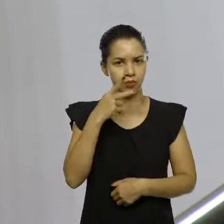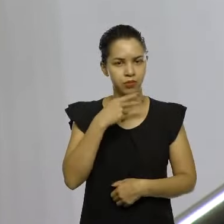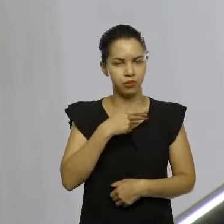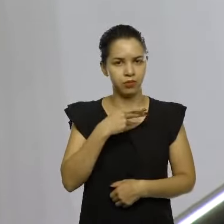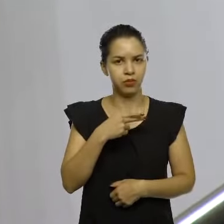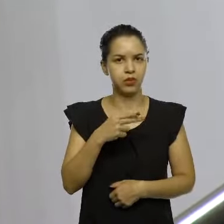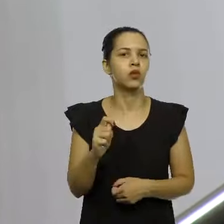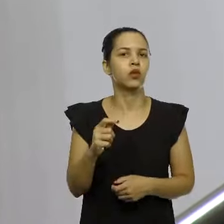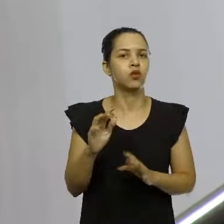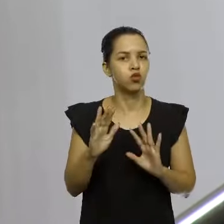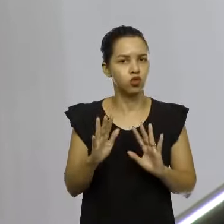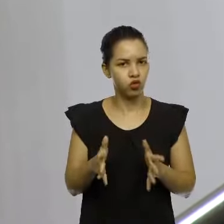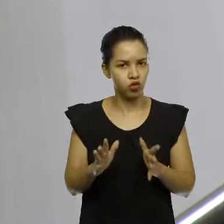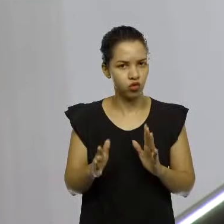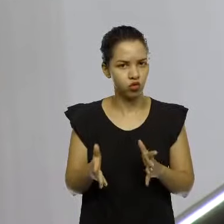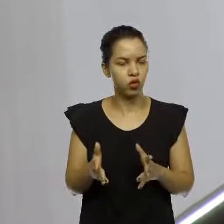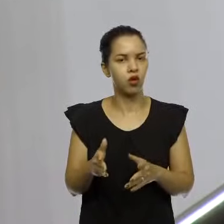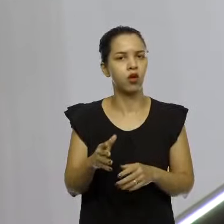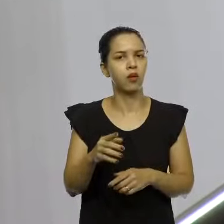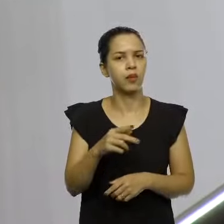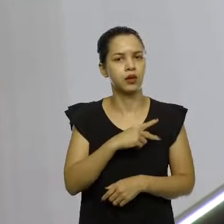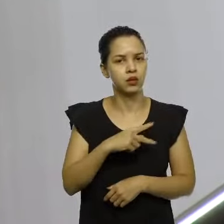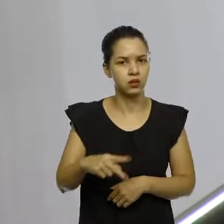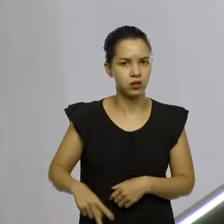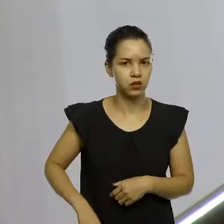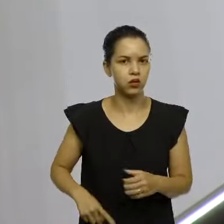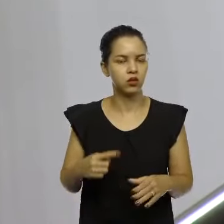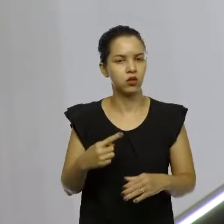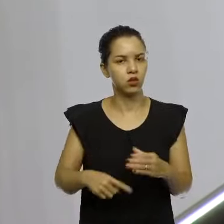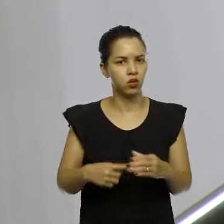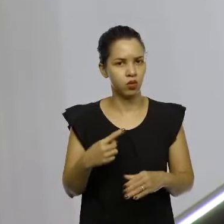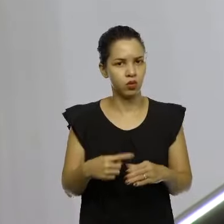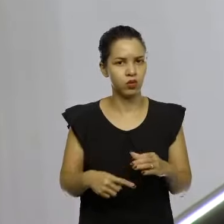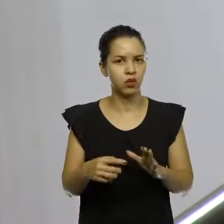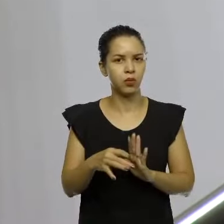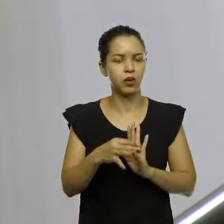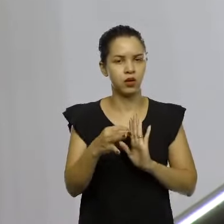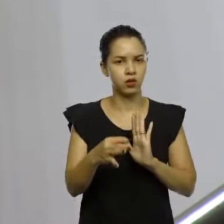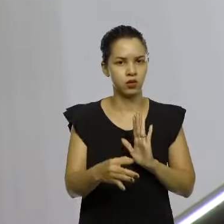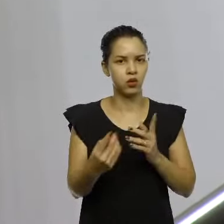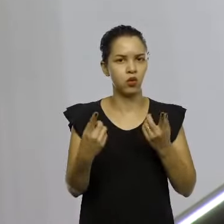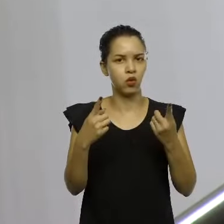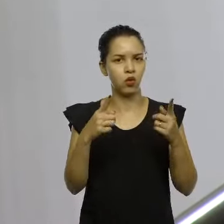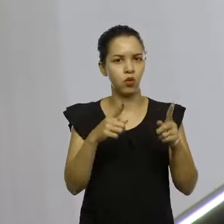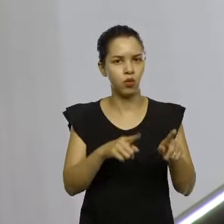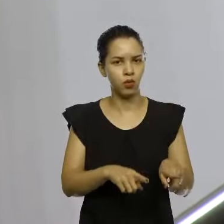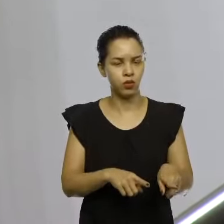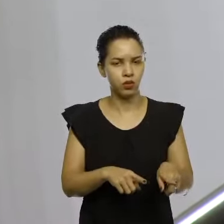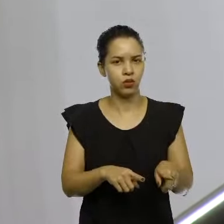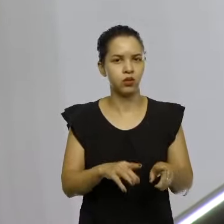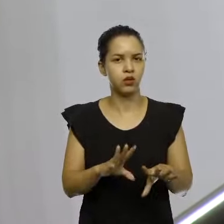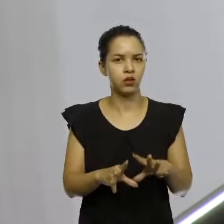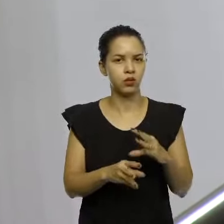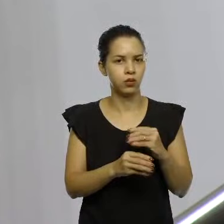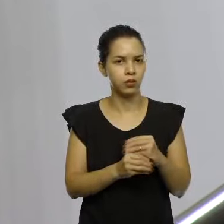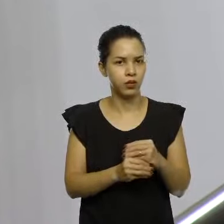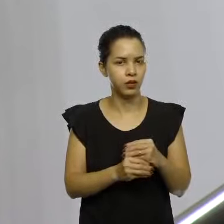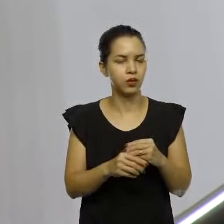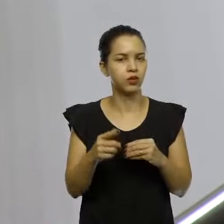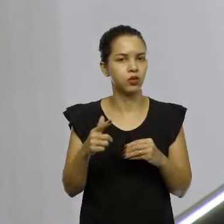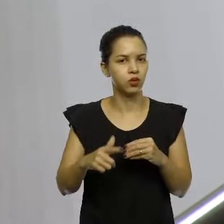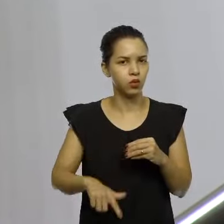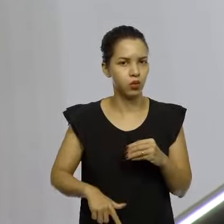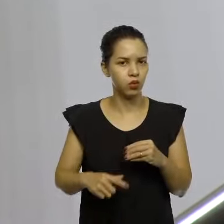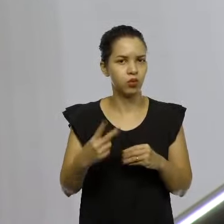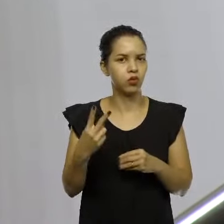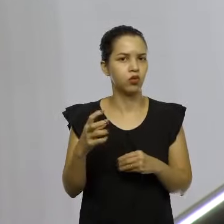5 de junho de retornou o voto que deu o parecer contrário à emenda. Mais uma vez. Depois do dia 29 de junho de requerimento da tramitação